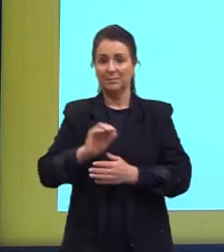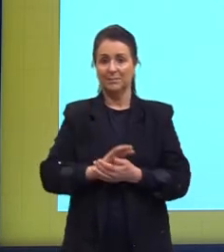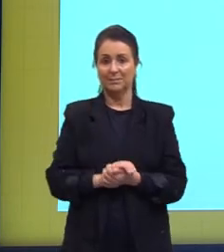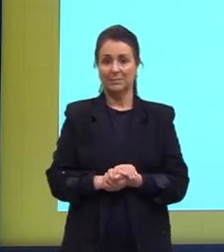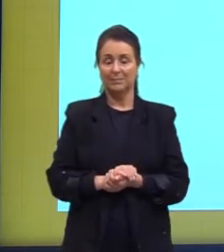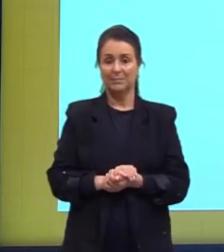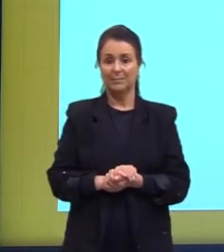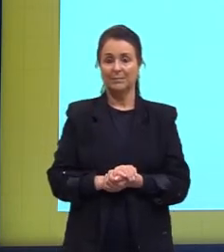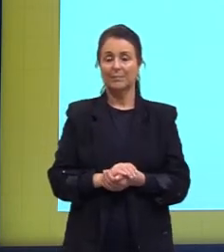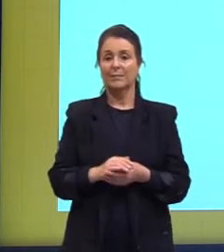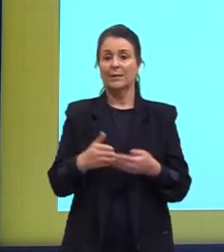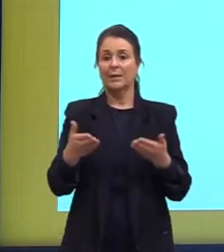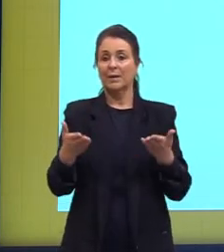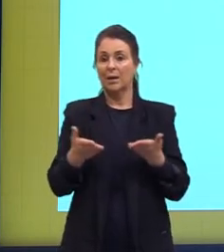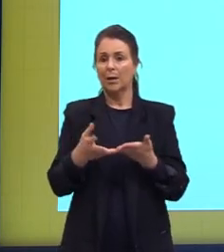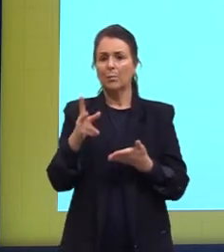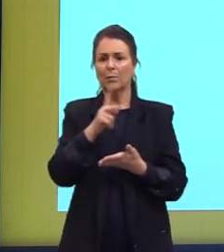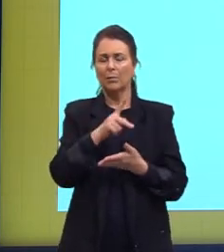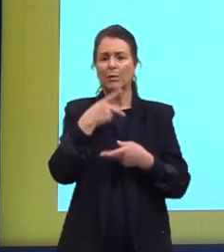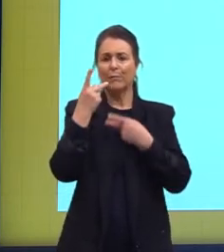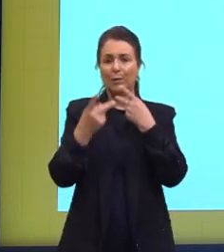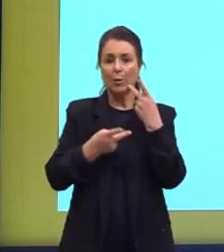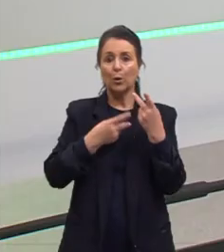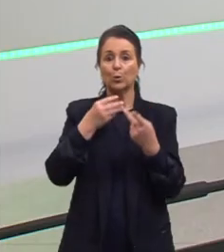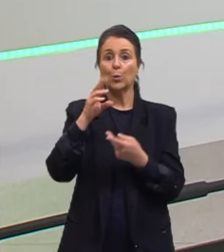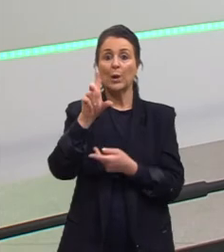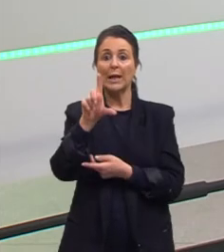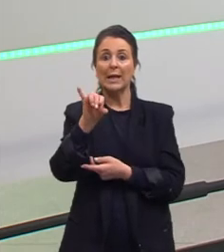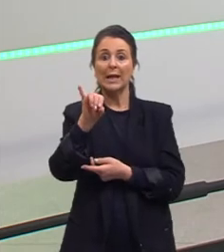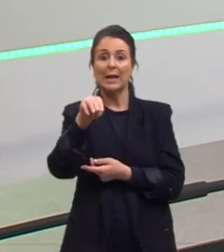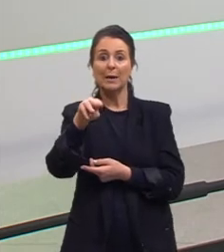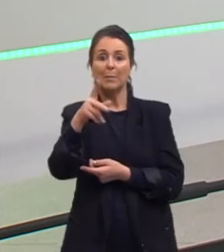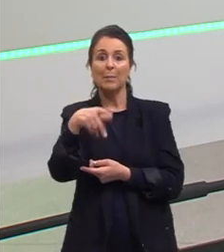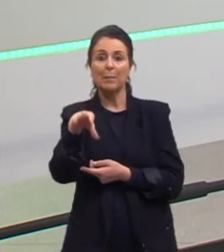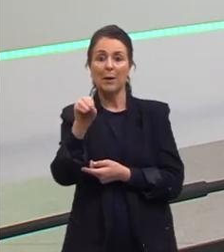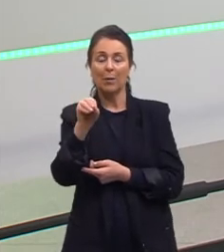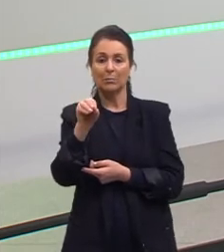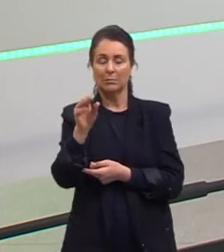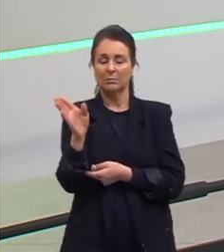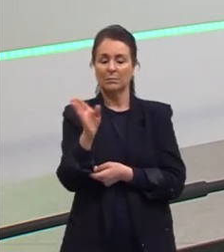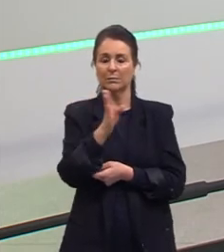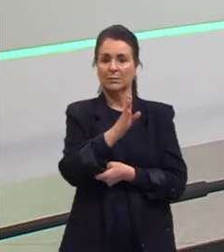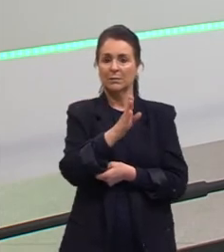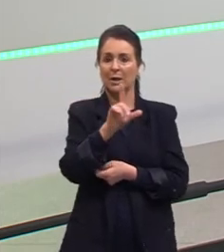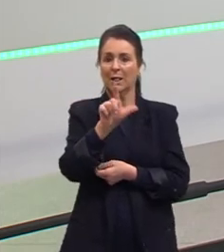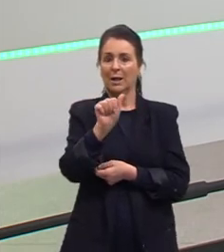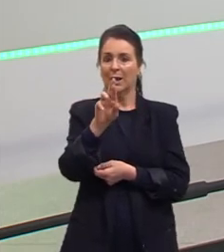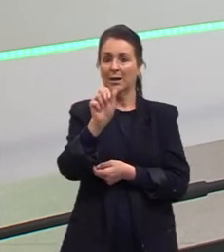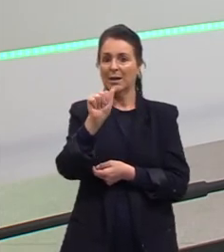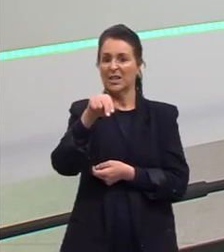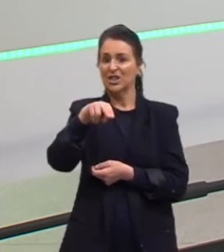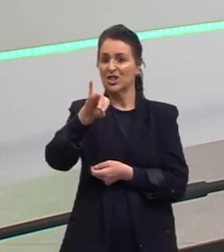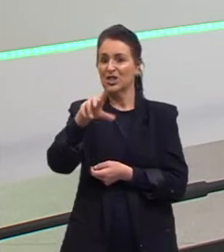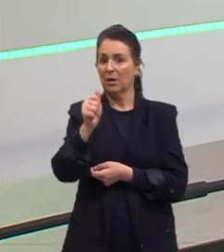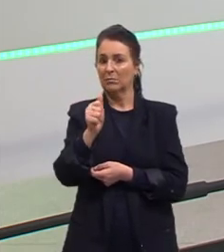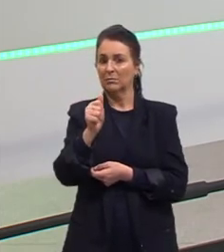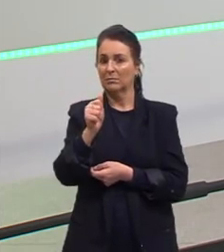Bom, mas a professora falou do limão e da laranja. O que eles têm a ver com a isomeria?